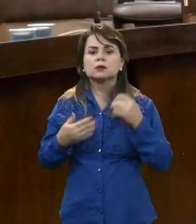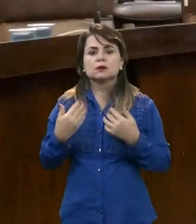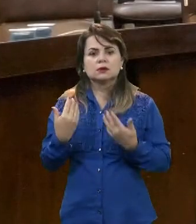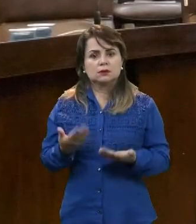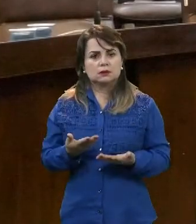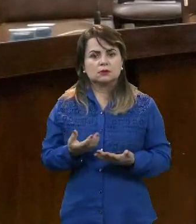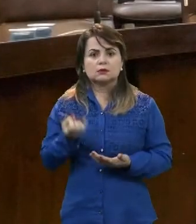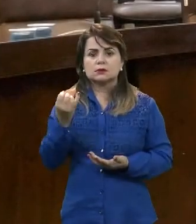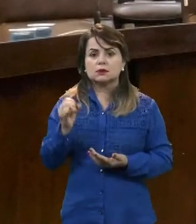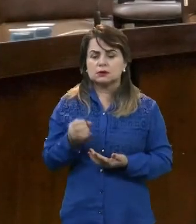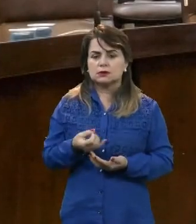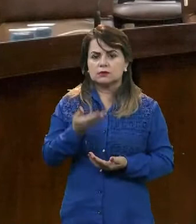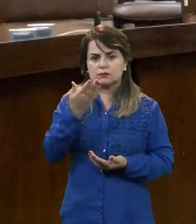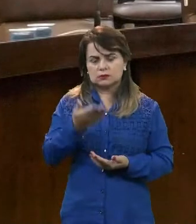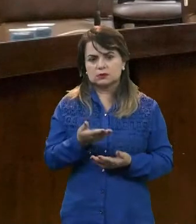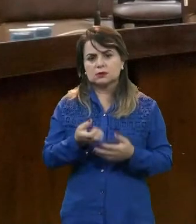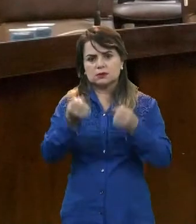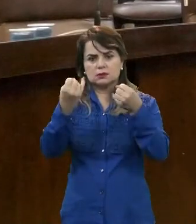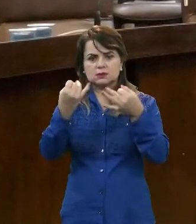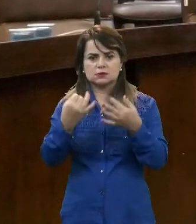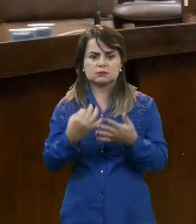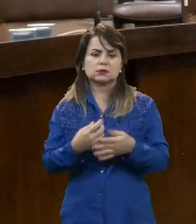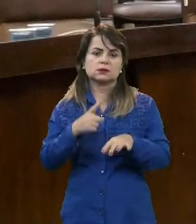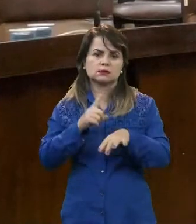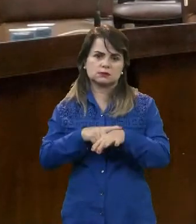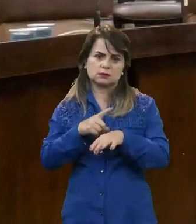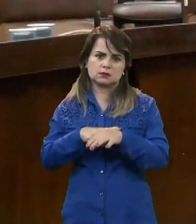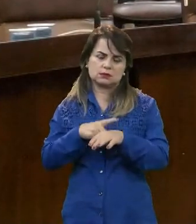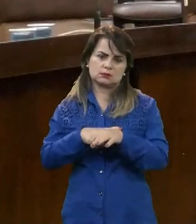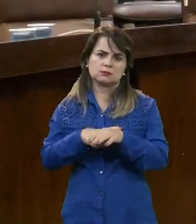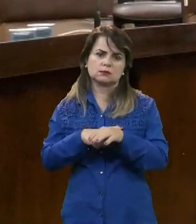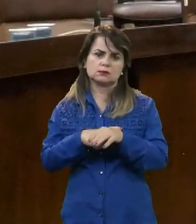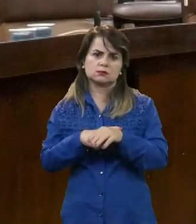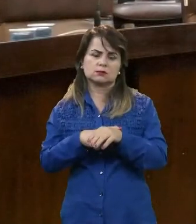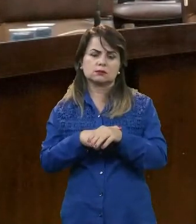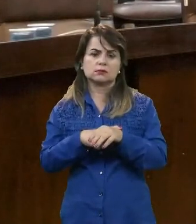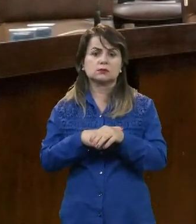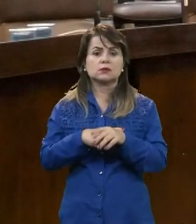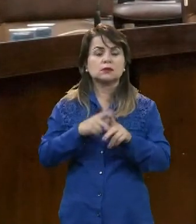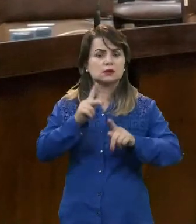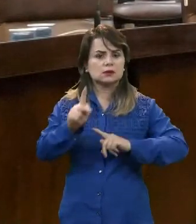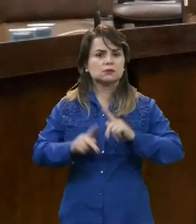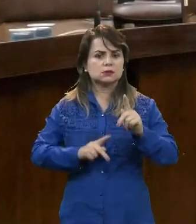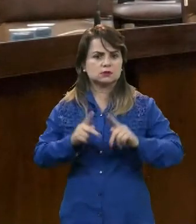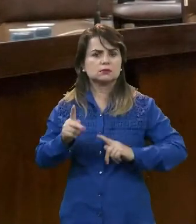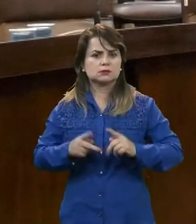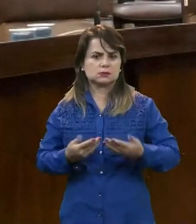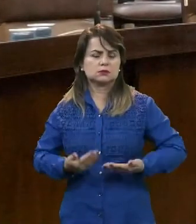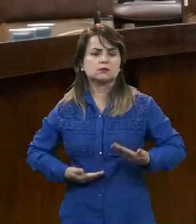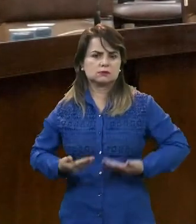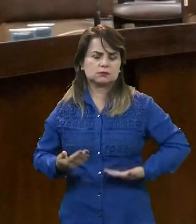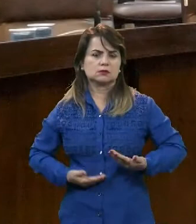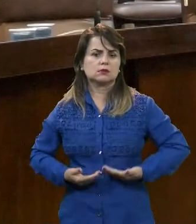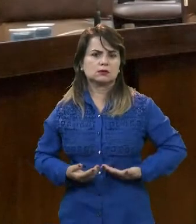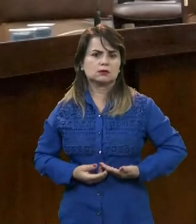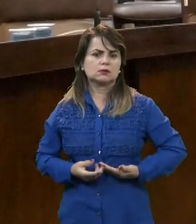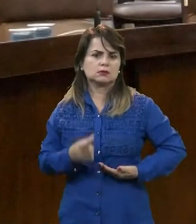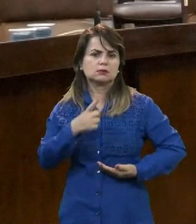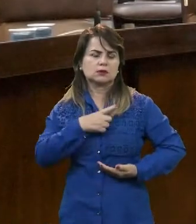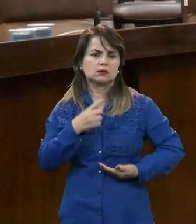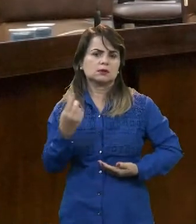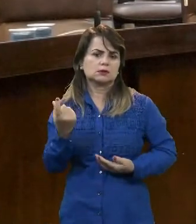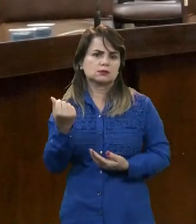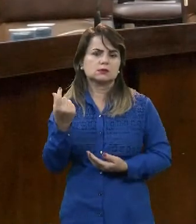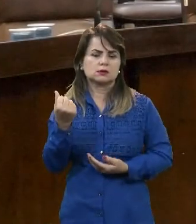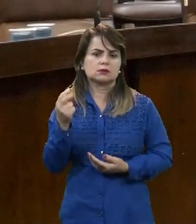vocês falam, assim, em carência, tudo isso dá custo para o servidor. Eu vou abrir até parte do meu sigilo bancário aqui